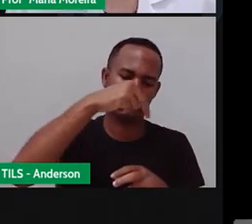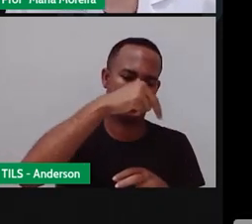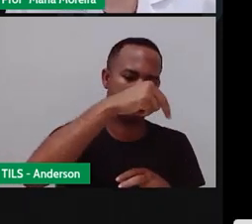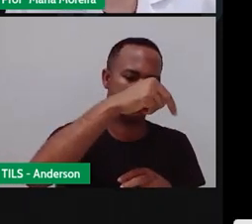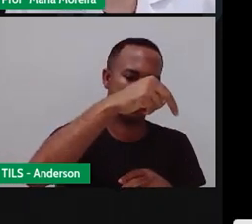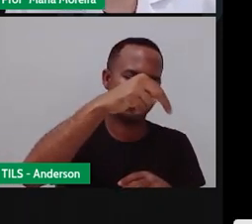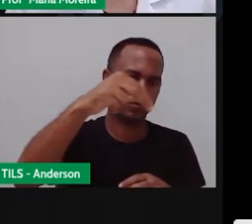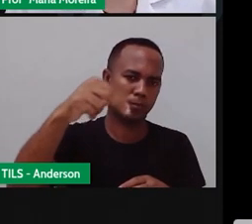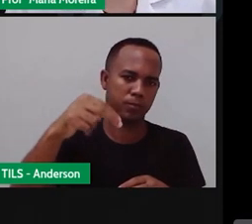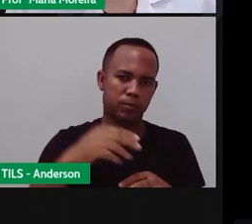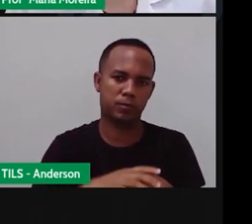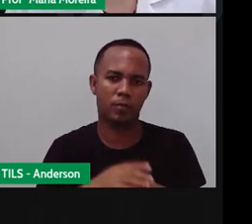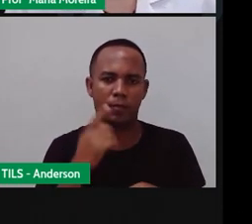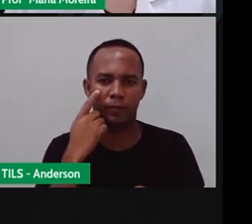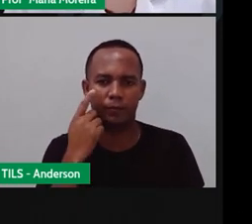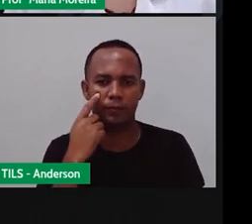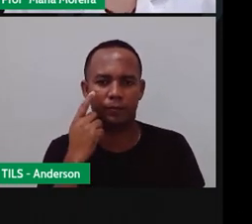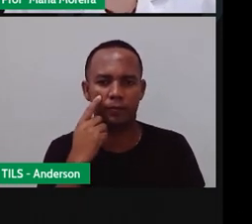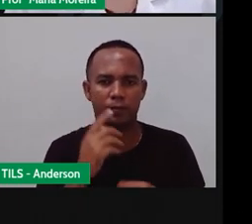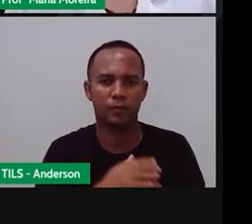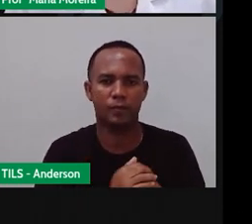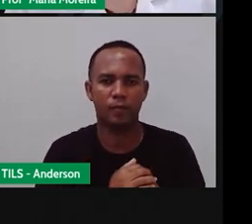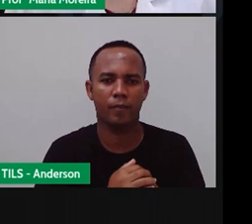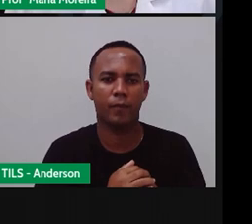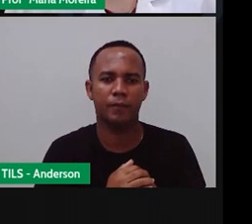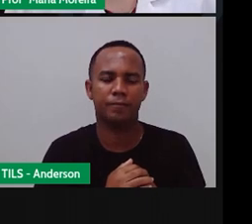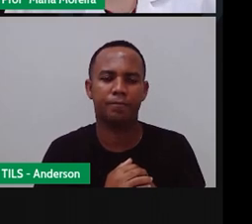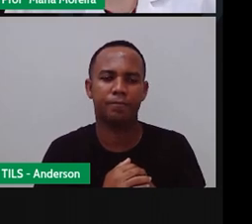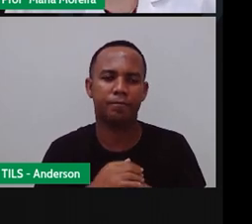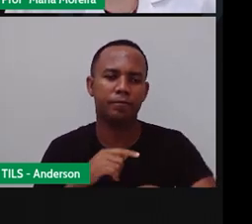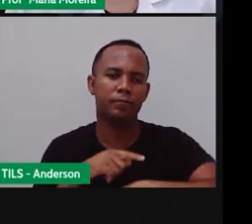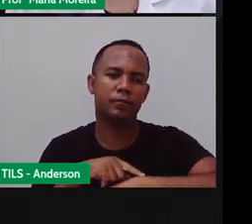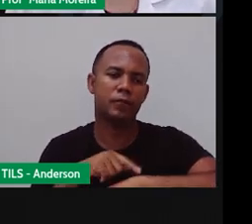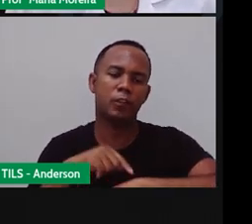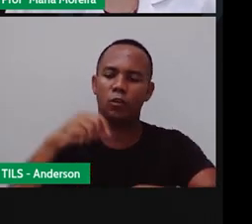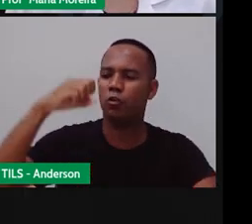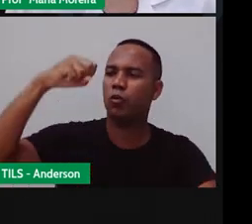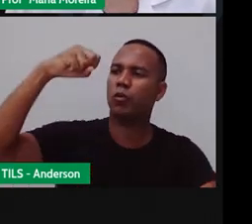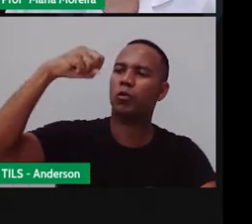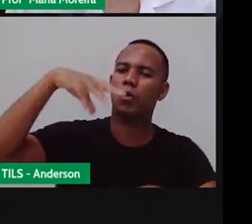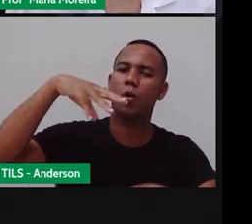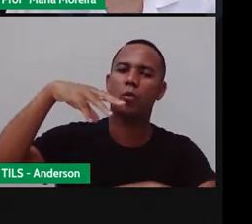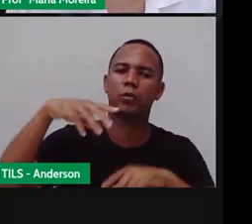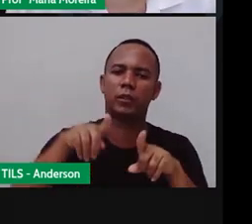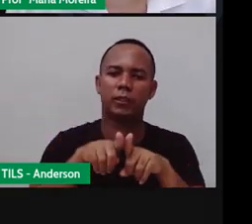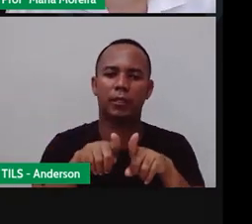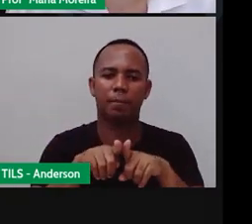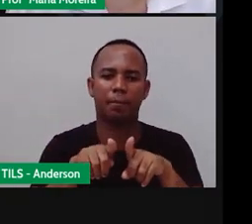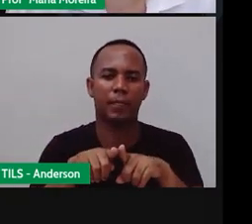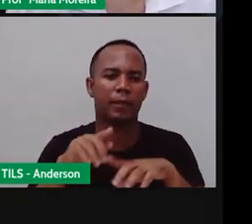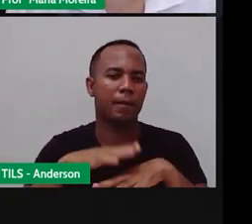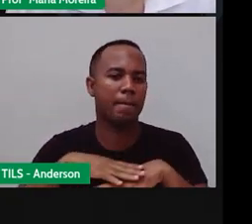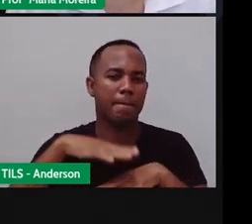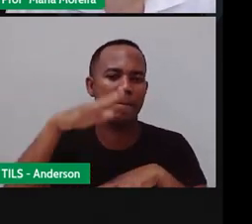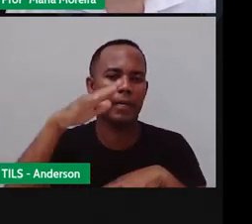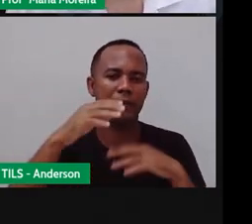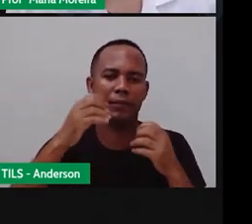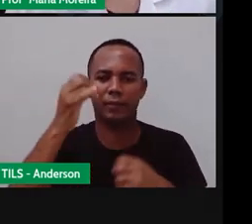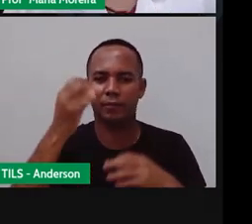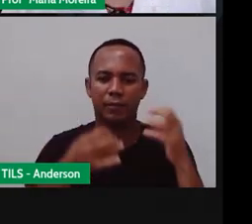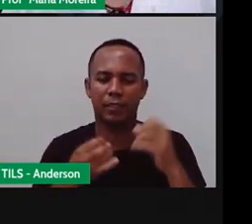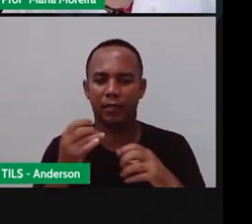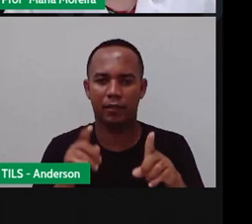produz o quê, gente? Olha, um relógio solar. A vai falar aqui bem mais sobre o relógio solar.